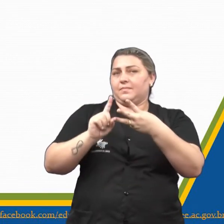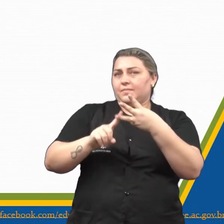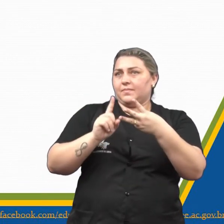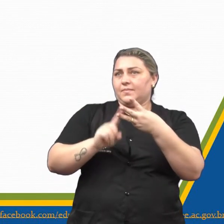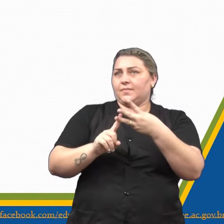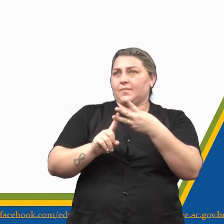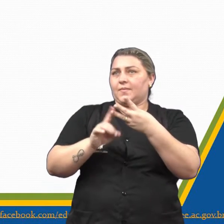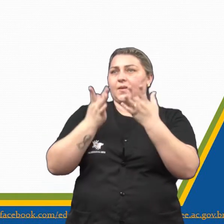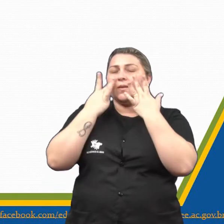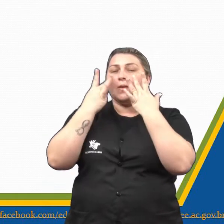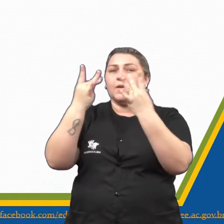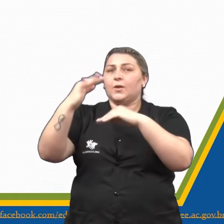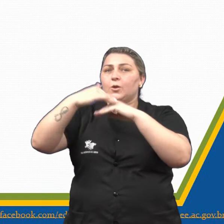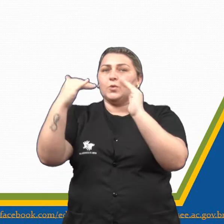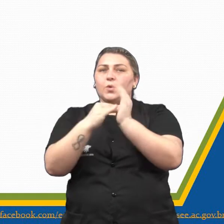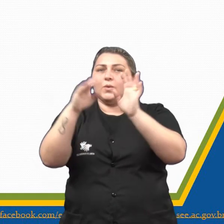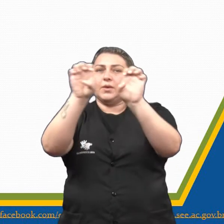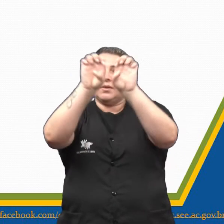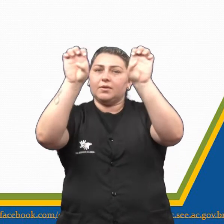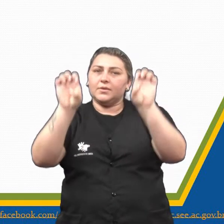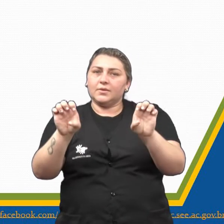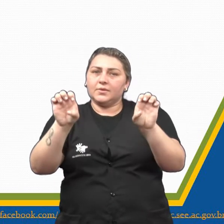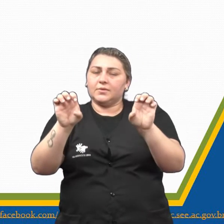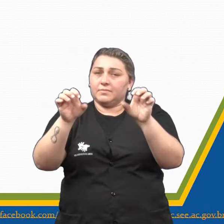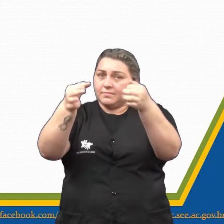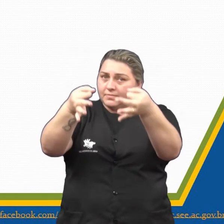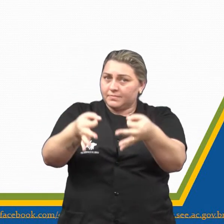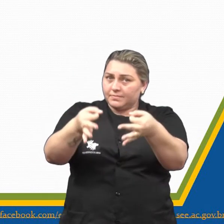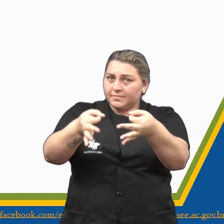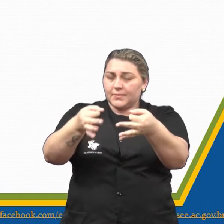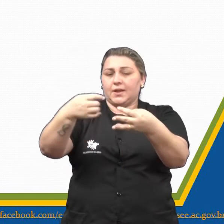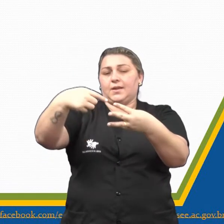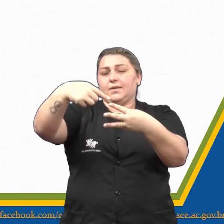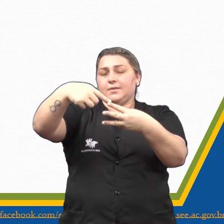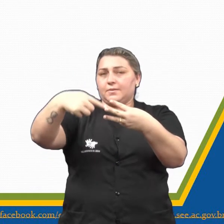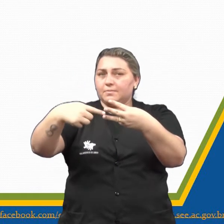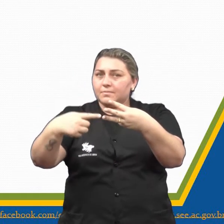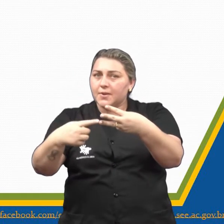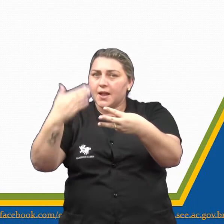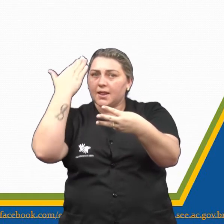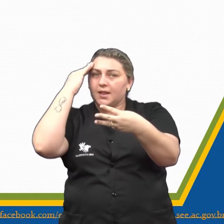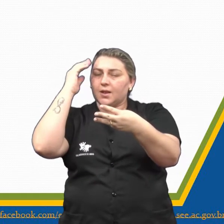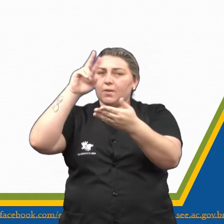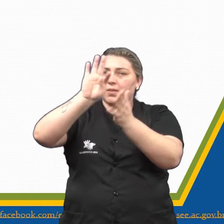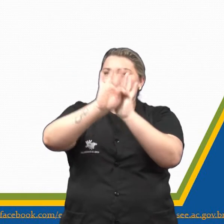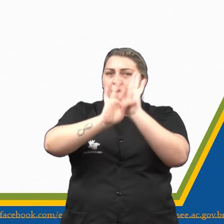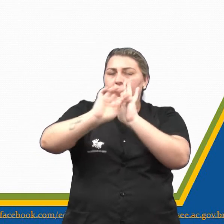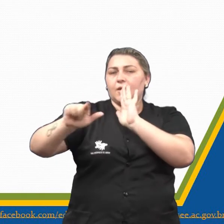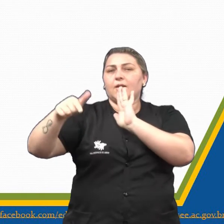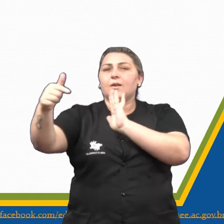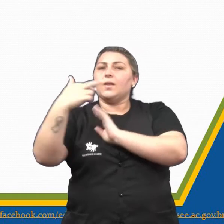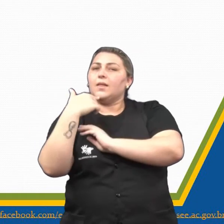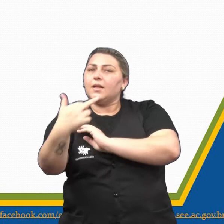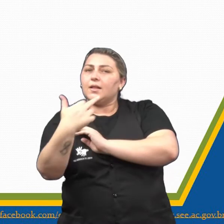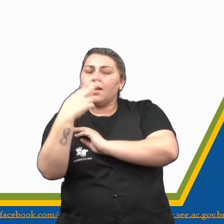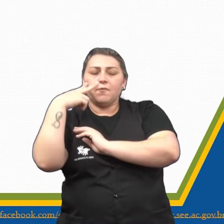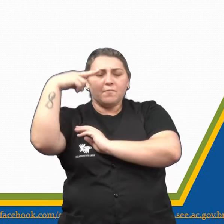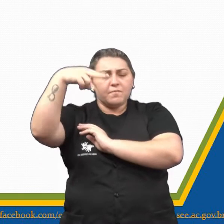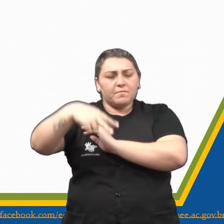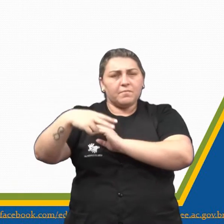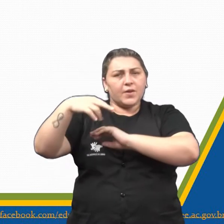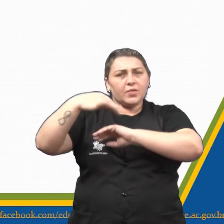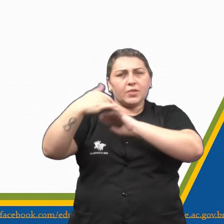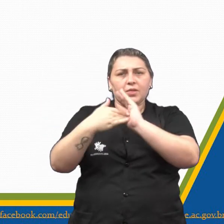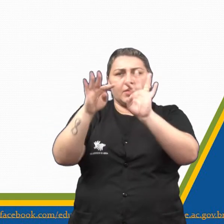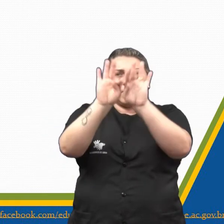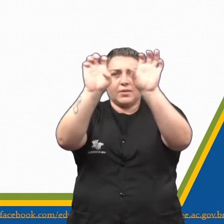aí, Observe toda a estrutura, certo? O terceiro passo para se compreender um texto em outra língua é observar toda a